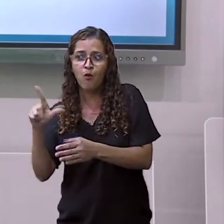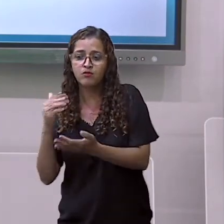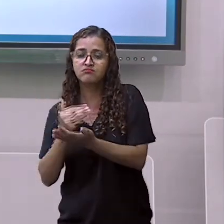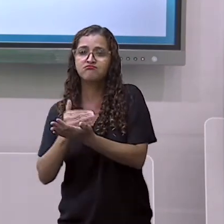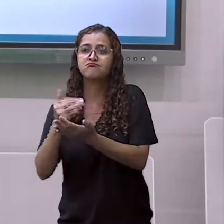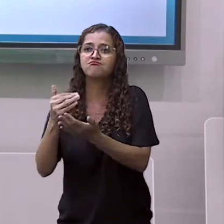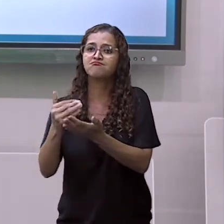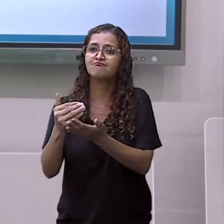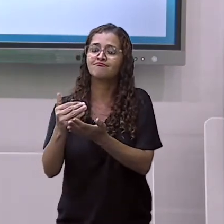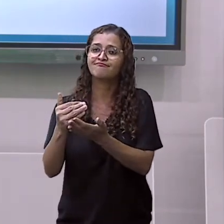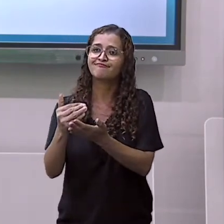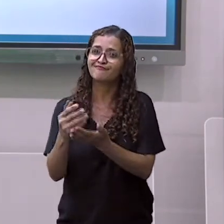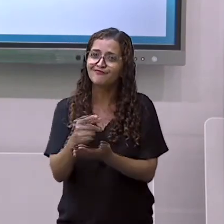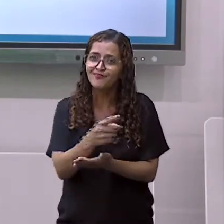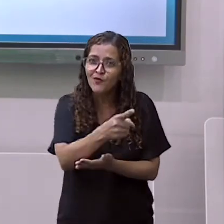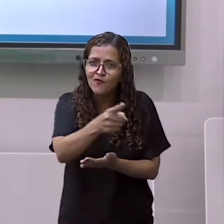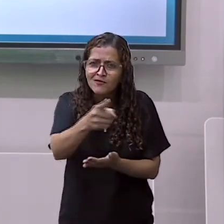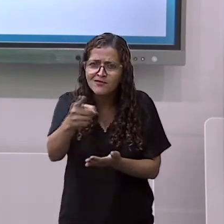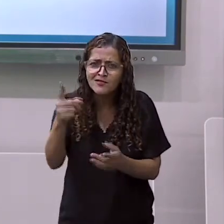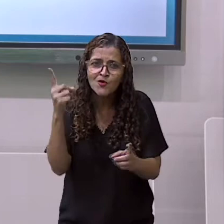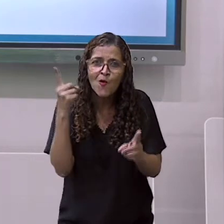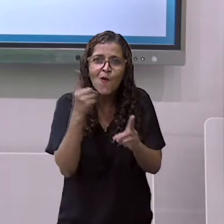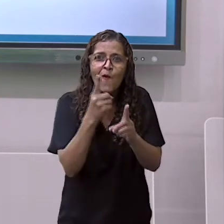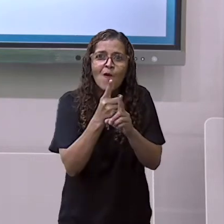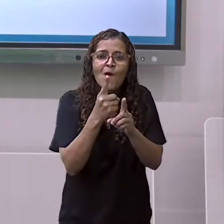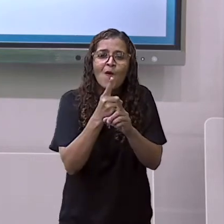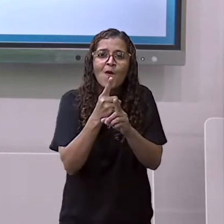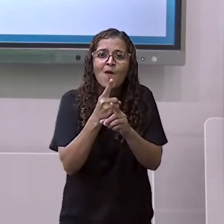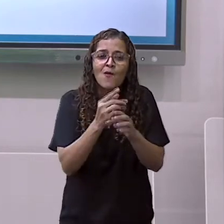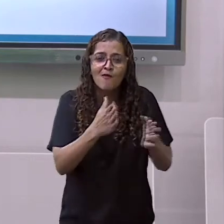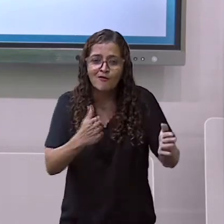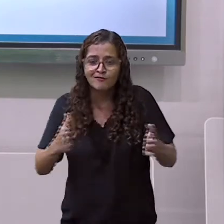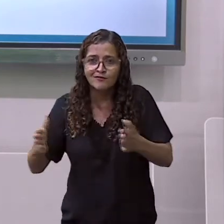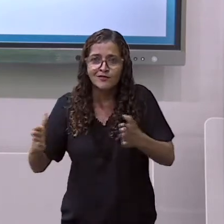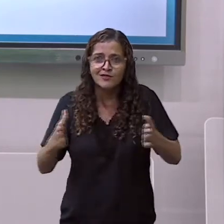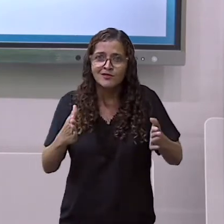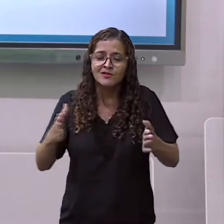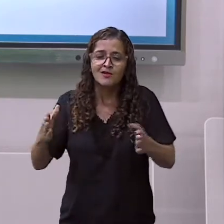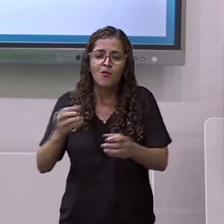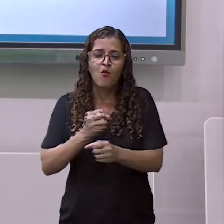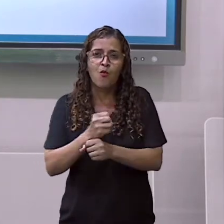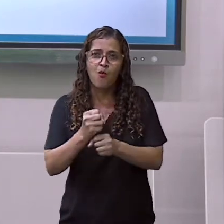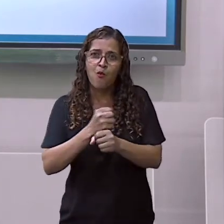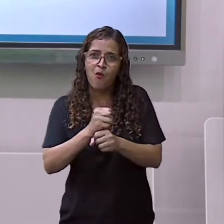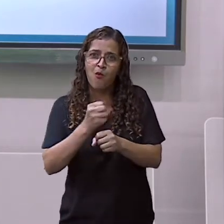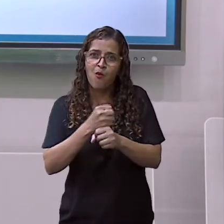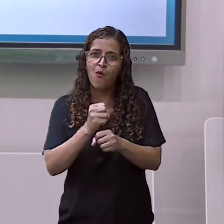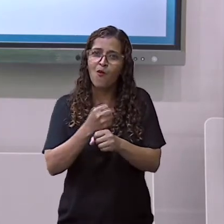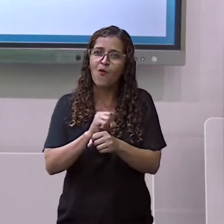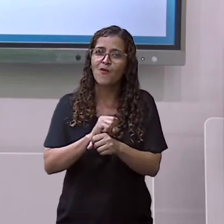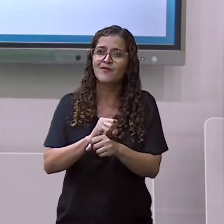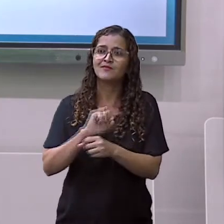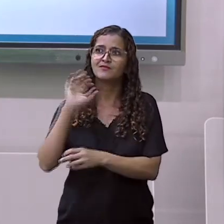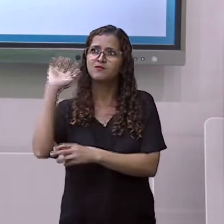todo, nós temos quantas estações? Quatro. Primavera, verão, outono